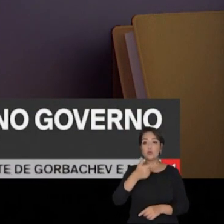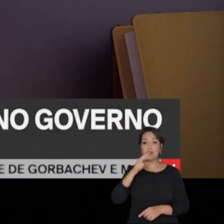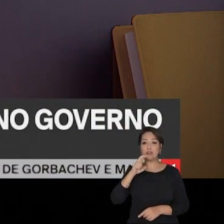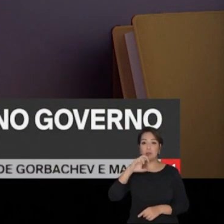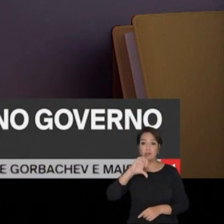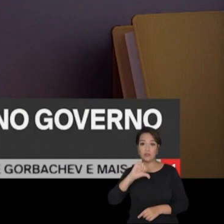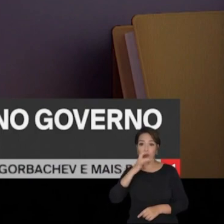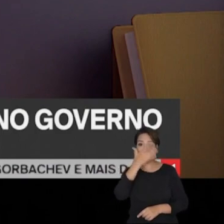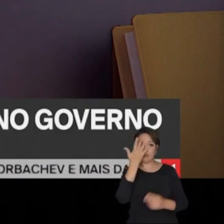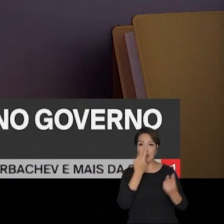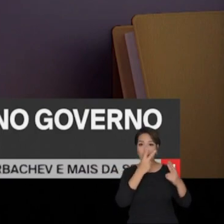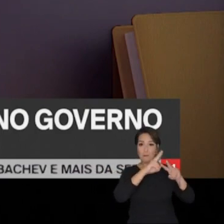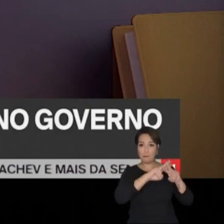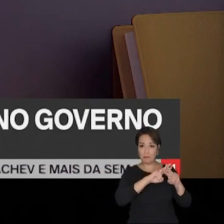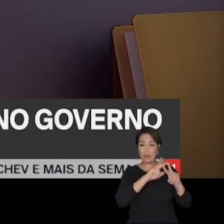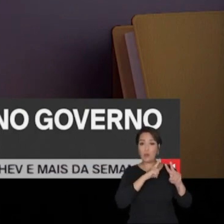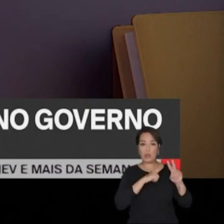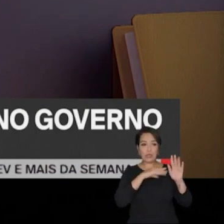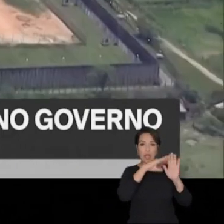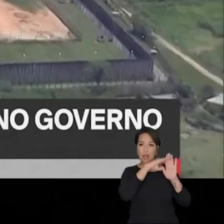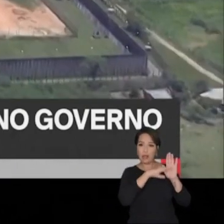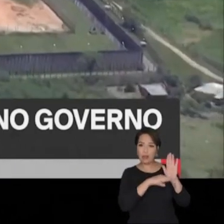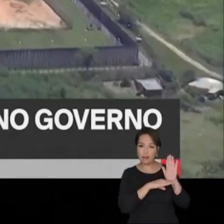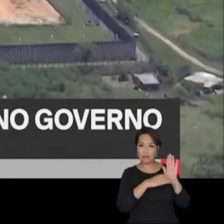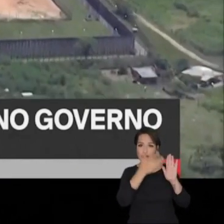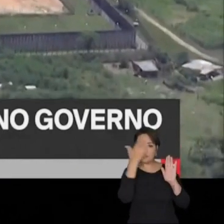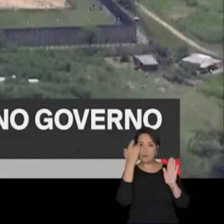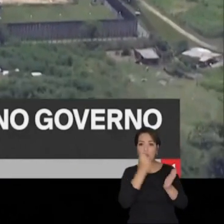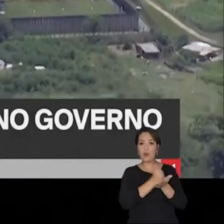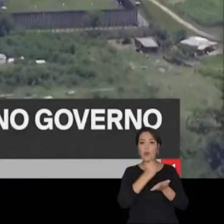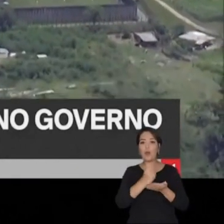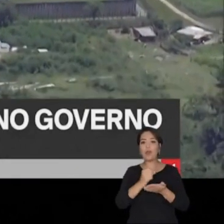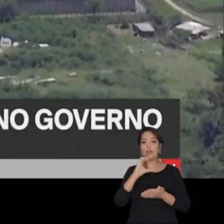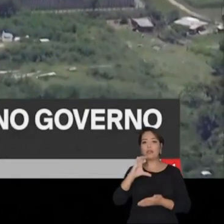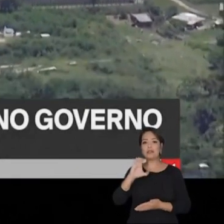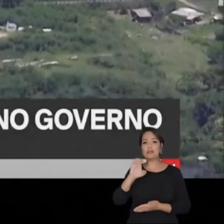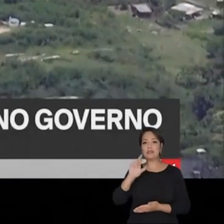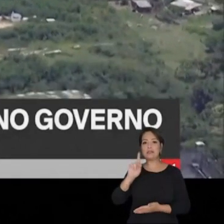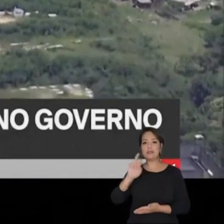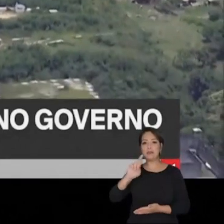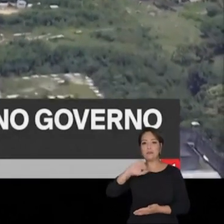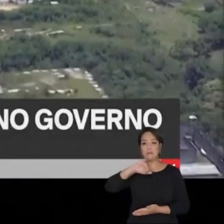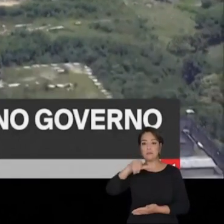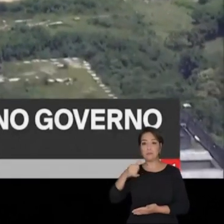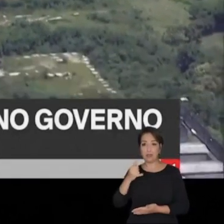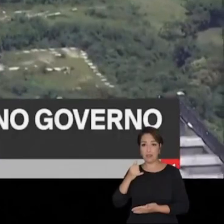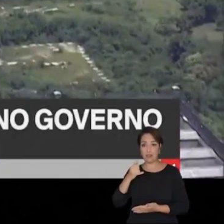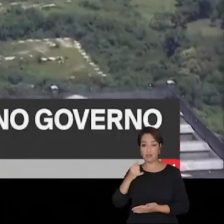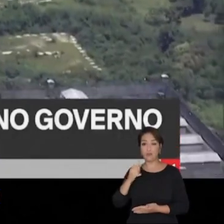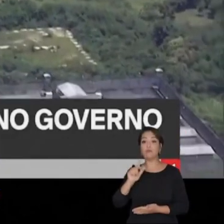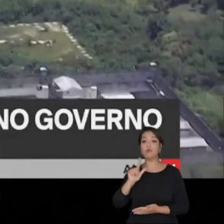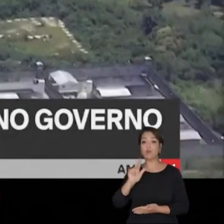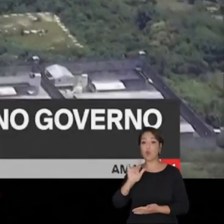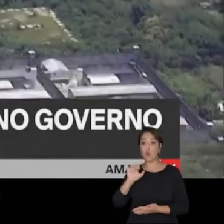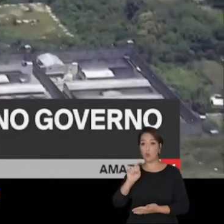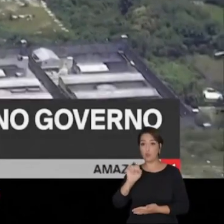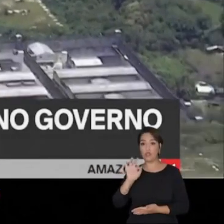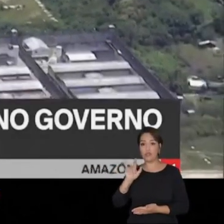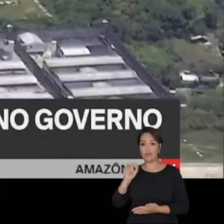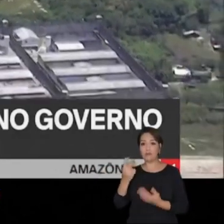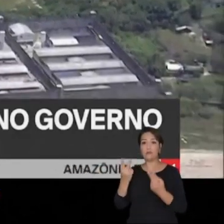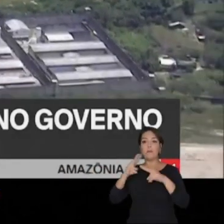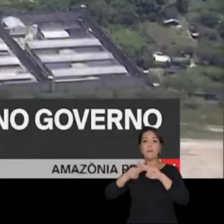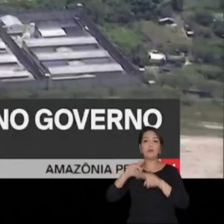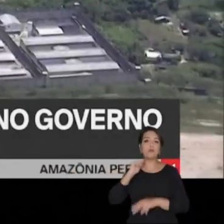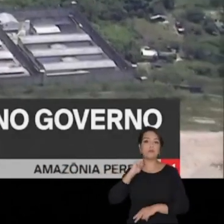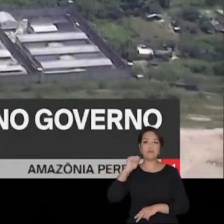estão na lista de pessoas contratadas pelo CEPERJ. Entre eles, estão dois presos por tráfico de drogas, um por sequestro